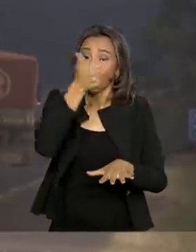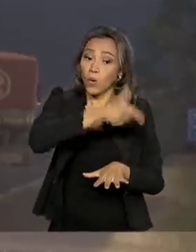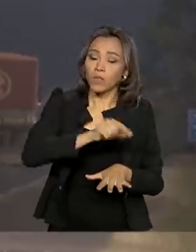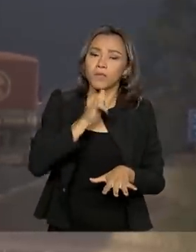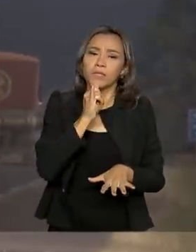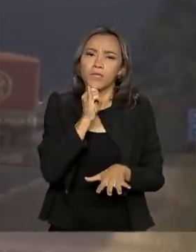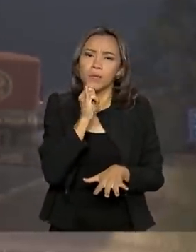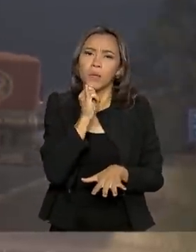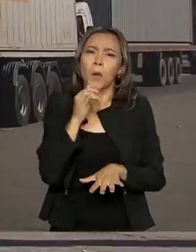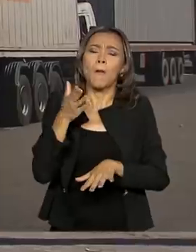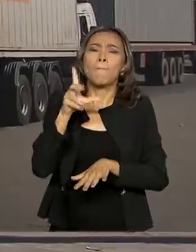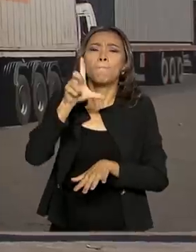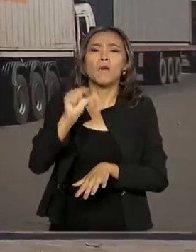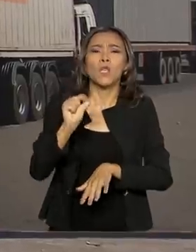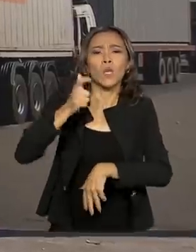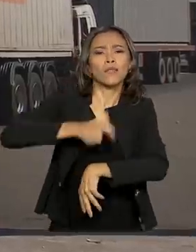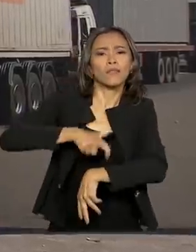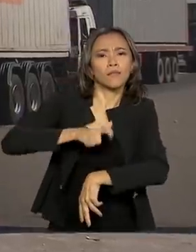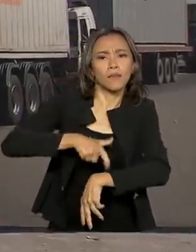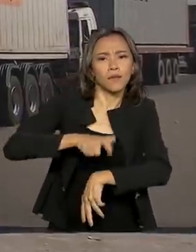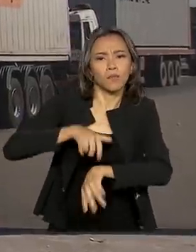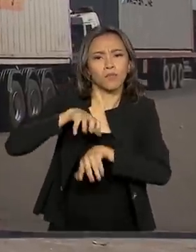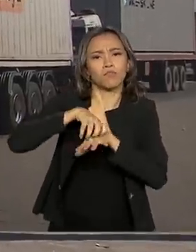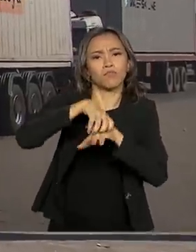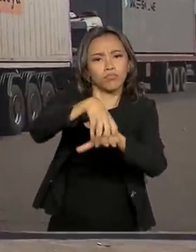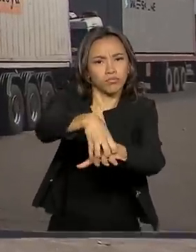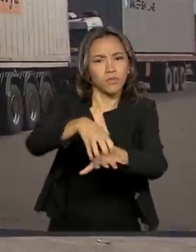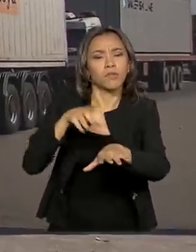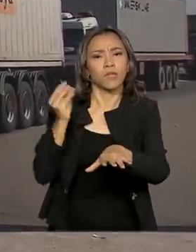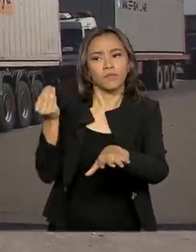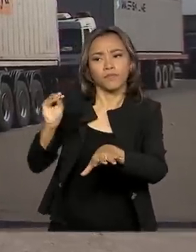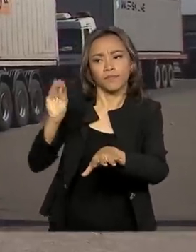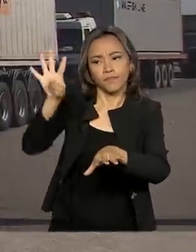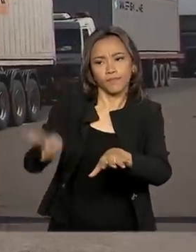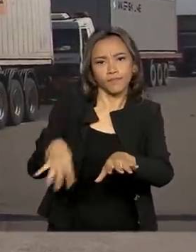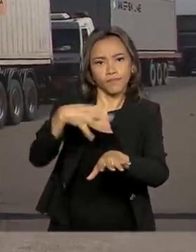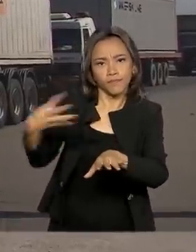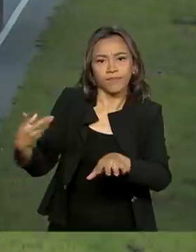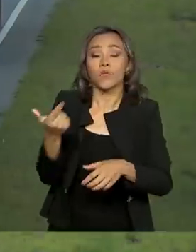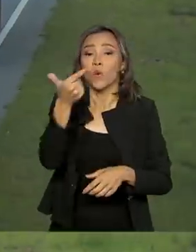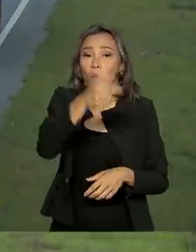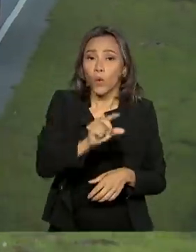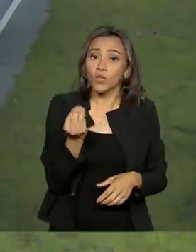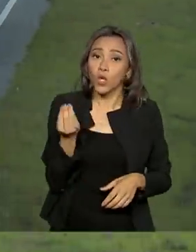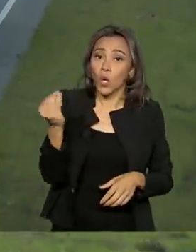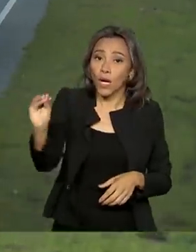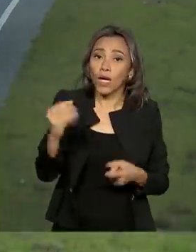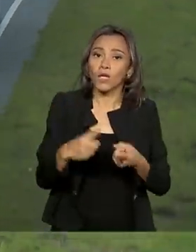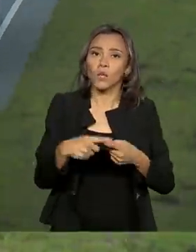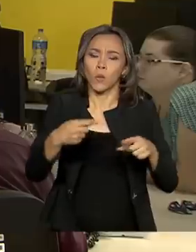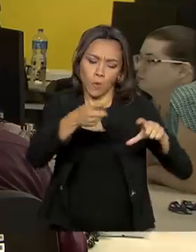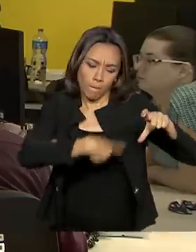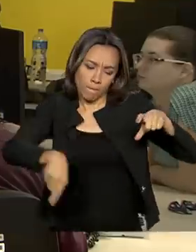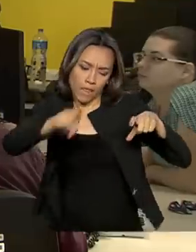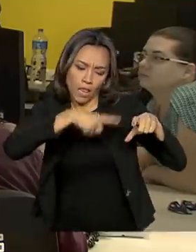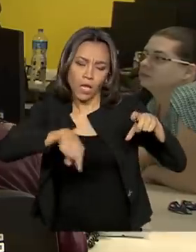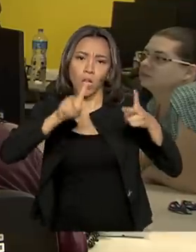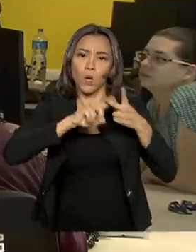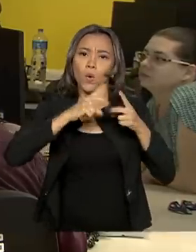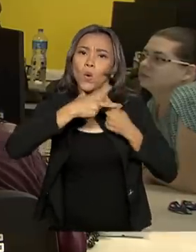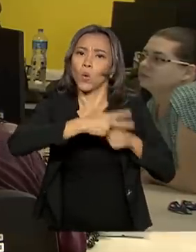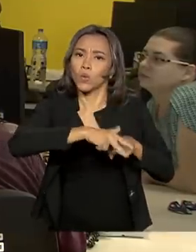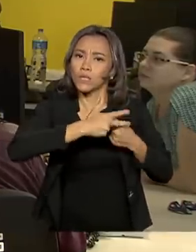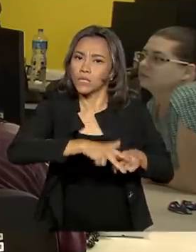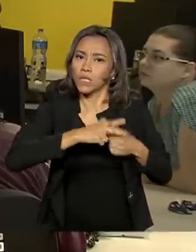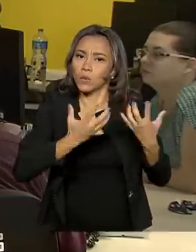aquelas com menor tempo de carga e descarga. Foi incluída a atualização monetária de itens como pneus e a manutenção do caminhão. A